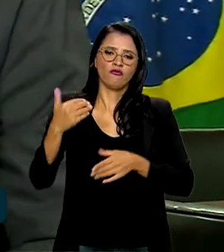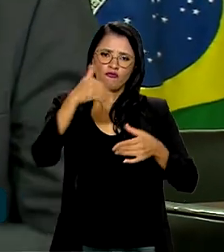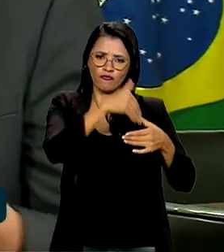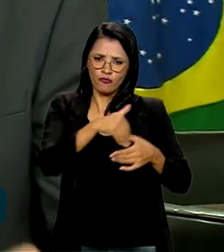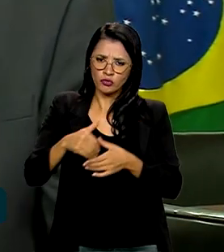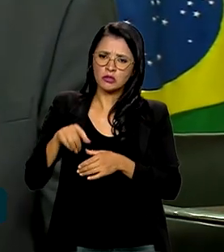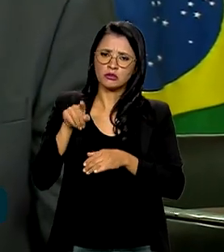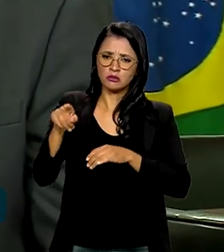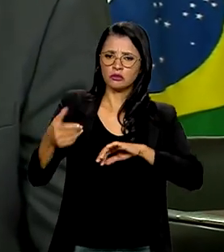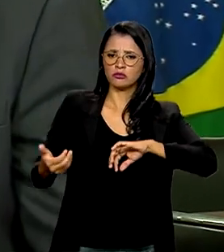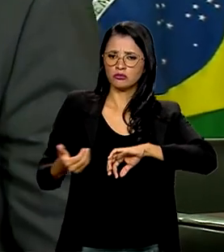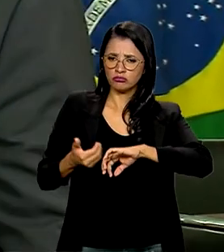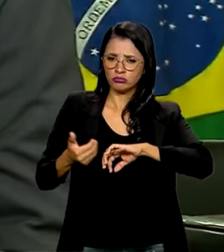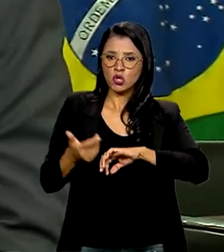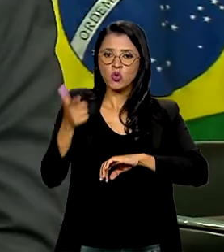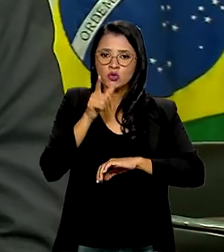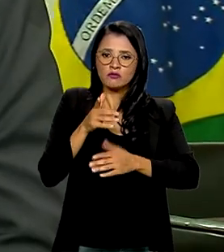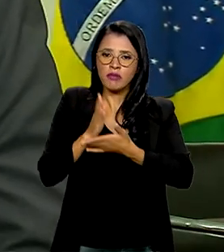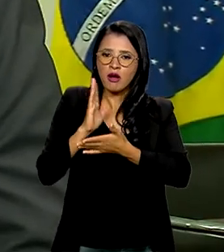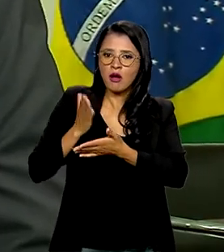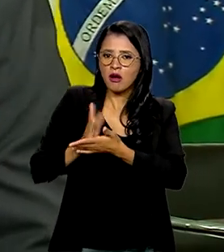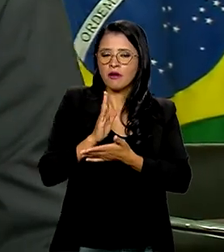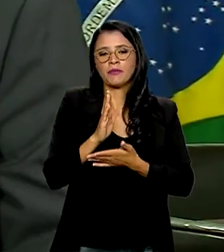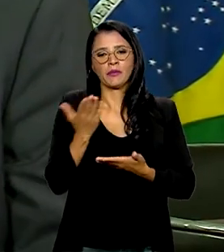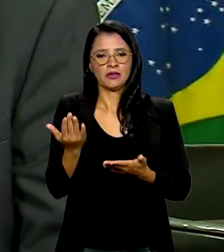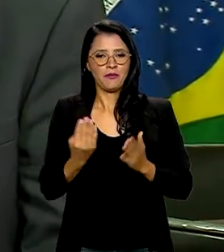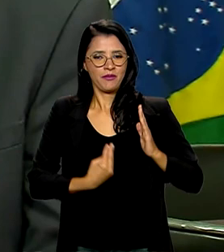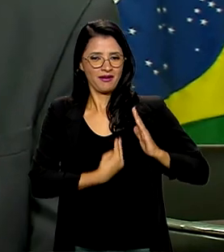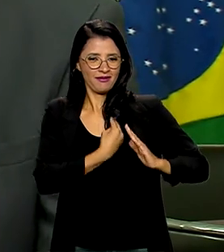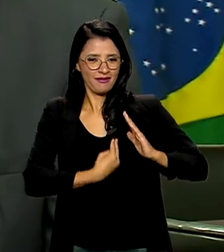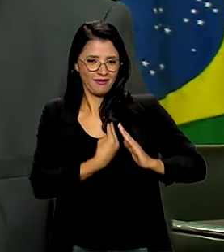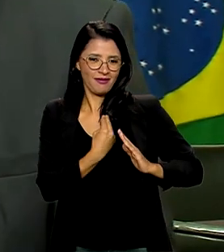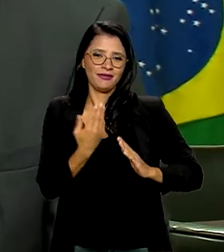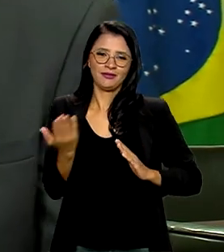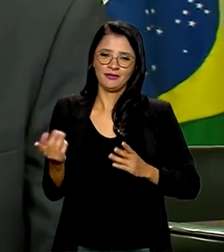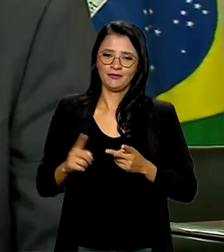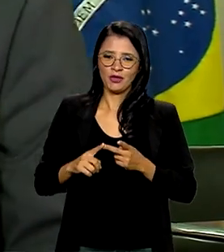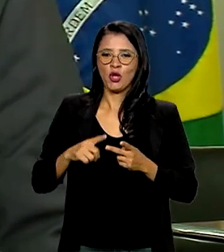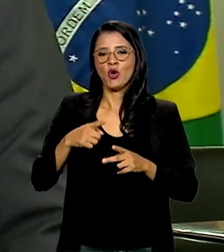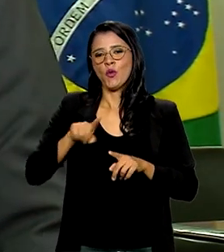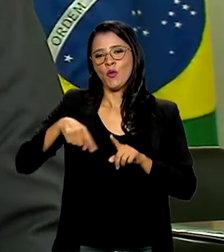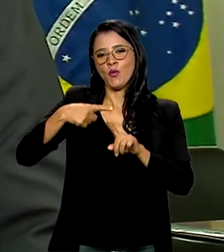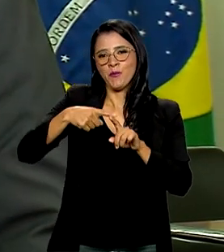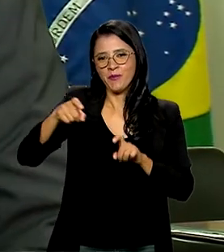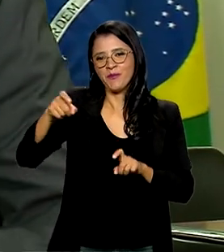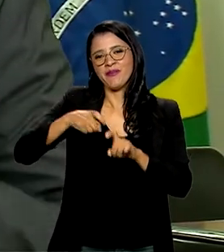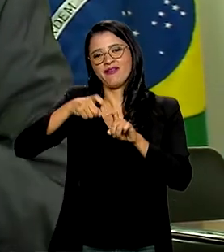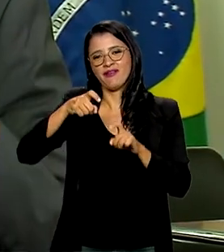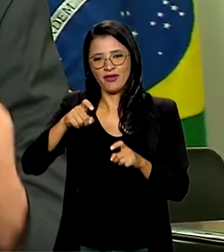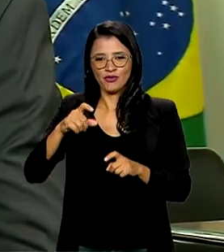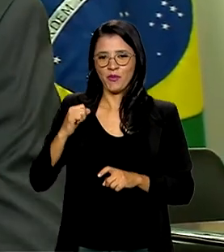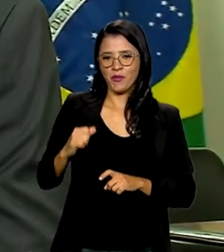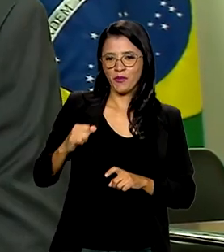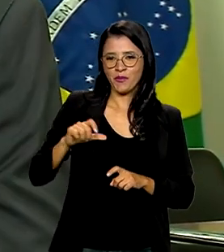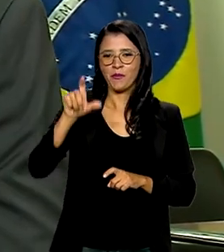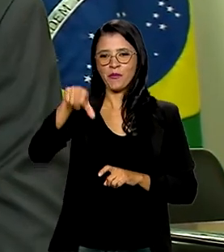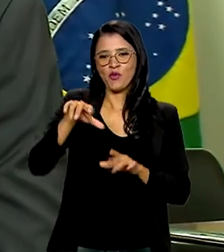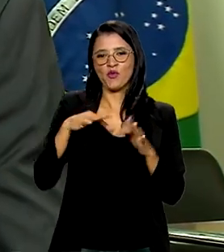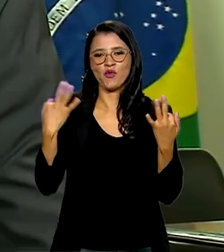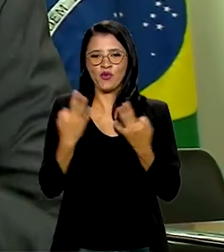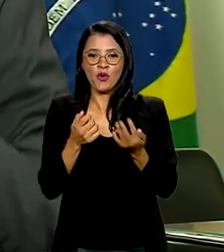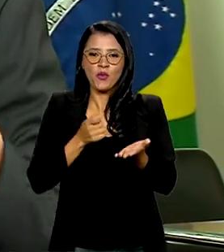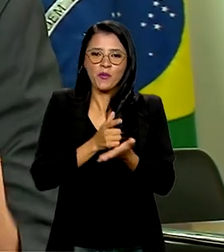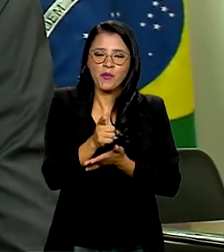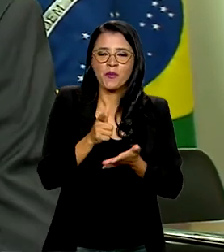no Congresso Nacional, nós conseguimos aprovar, como Minha Casa Minha Vida, o Novo Mais Médicos, o Bolsa Família, o Programa de Aquisição de